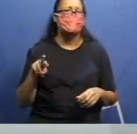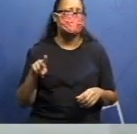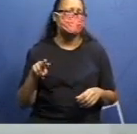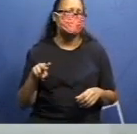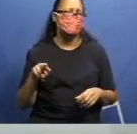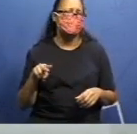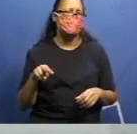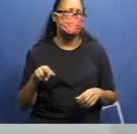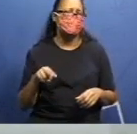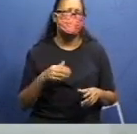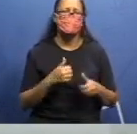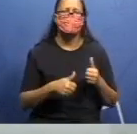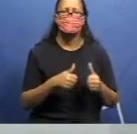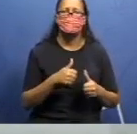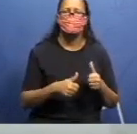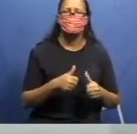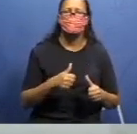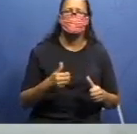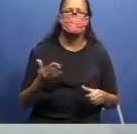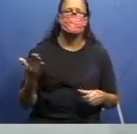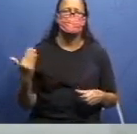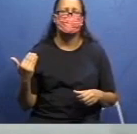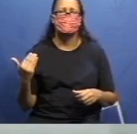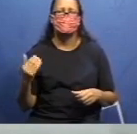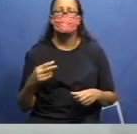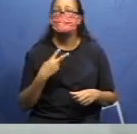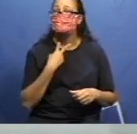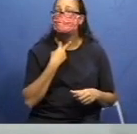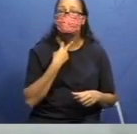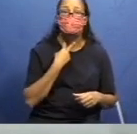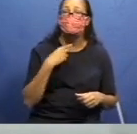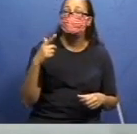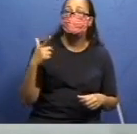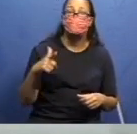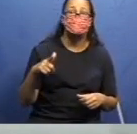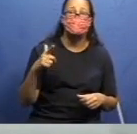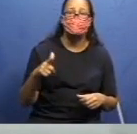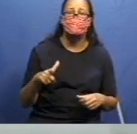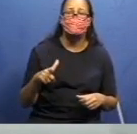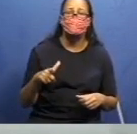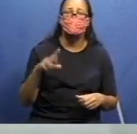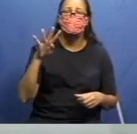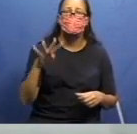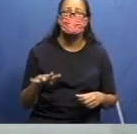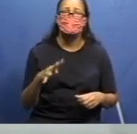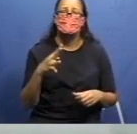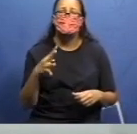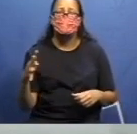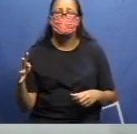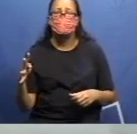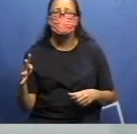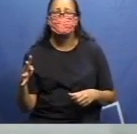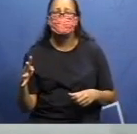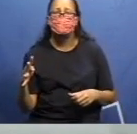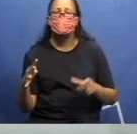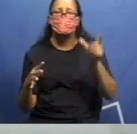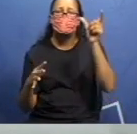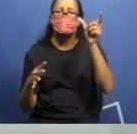repetir na mesma coluna. Não posso repetir na mesma linha. Então, vou aqui começar com a tampinha azul.